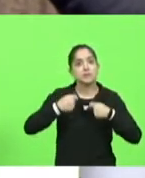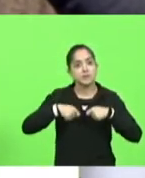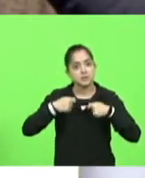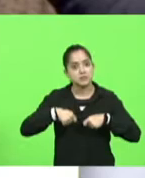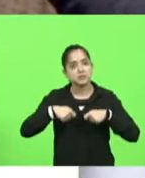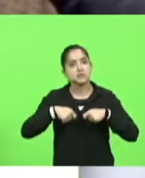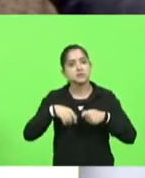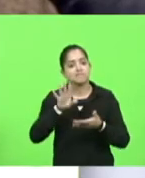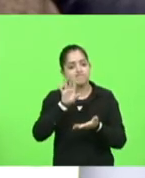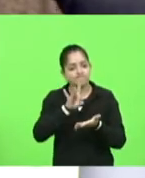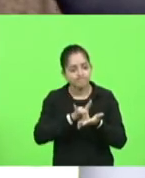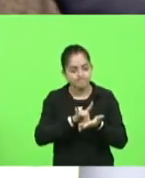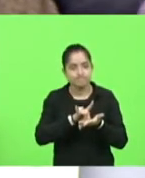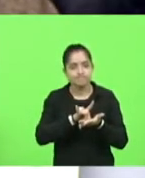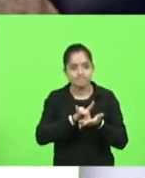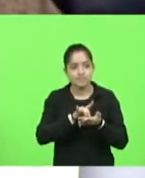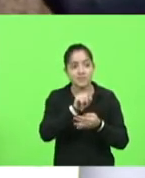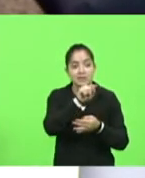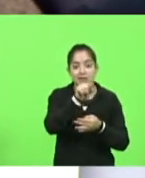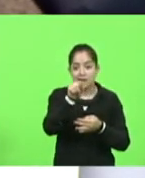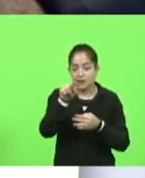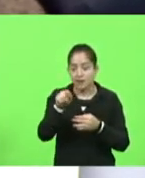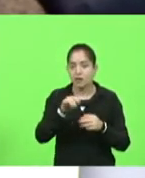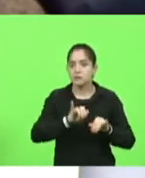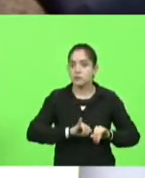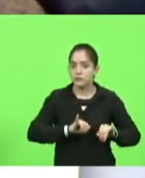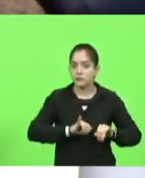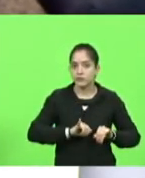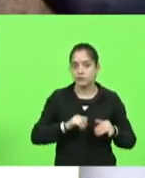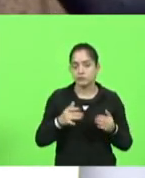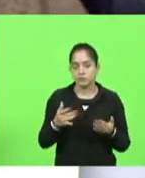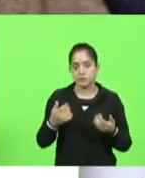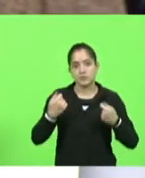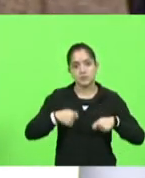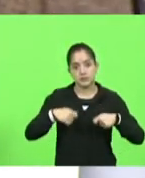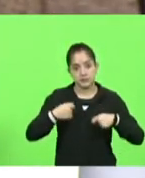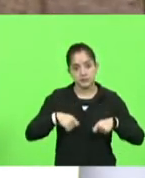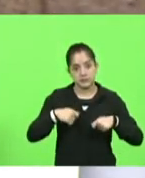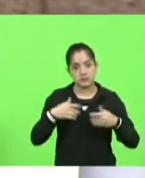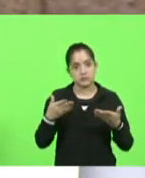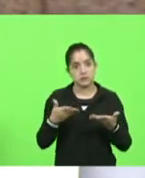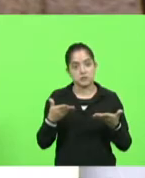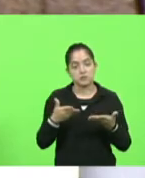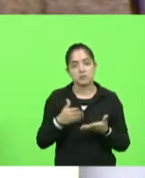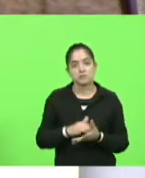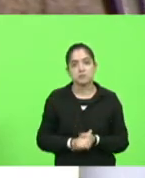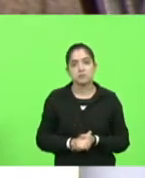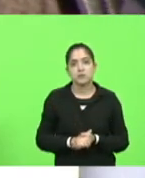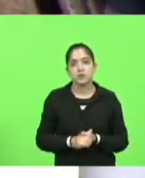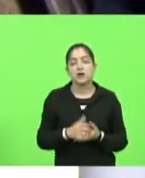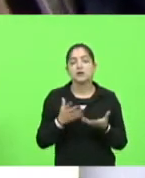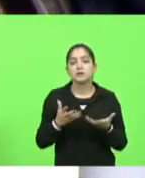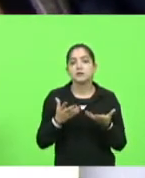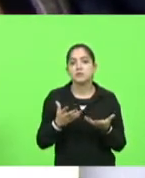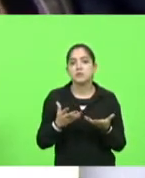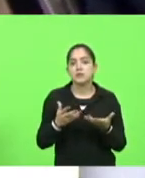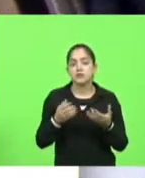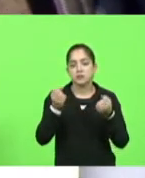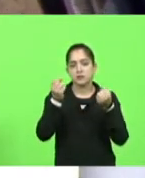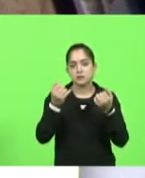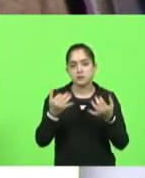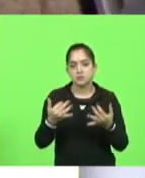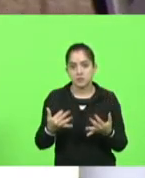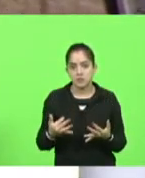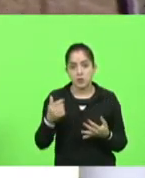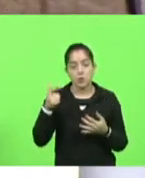concretas para quem está na ponta sofrendo de fato e precisamos para ontem já eu também quero falar senhor presidente sobre